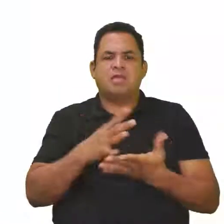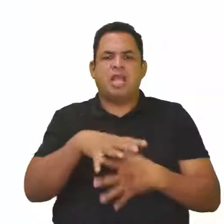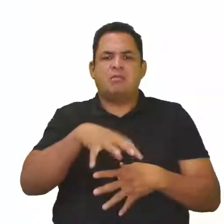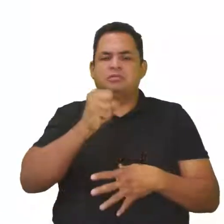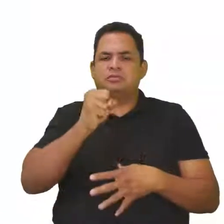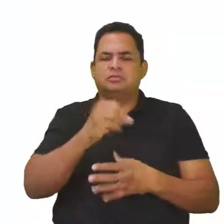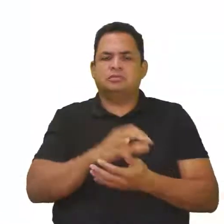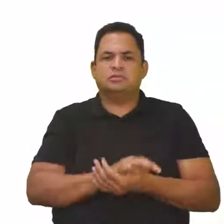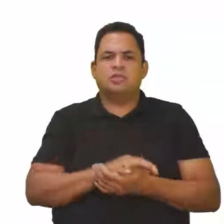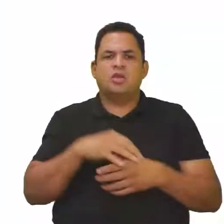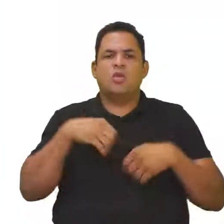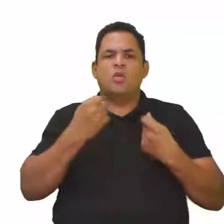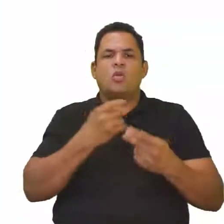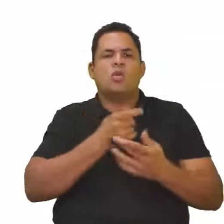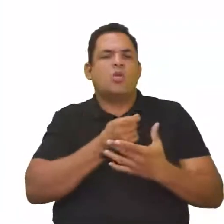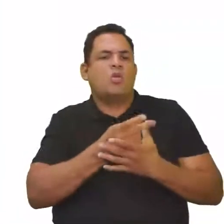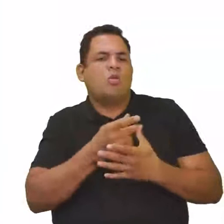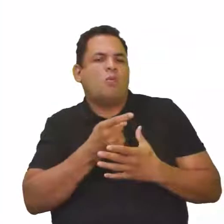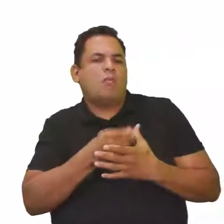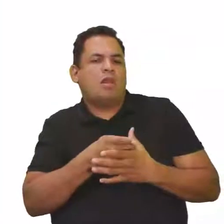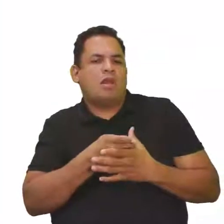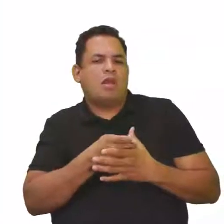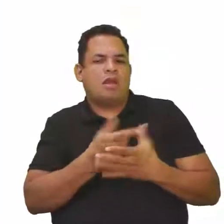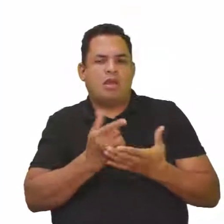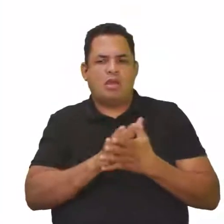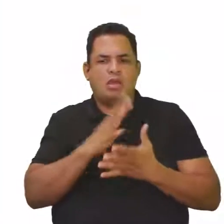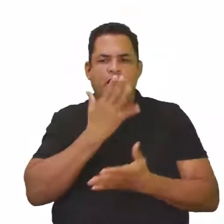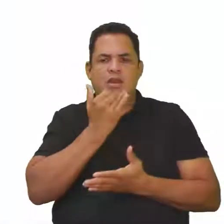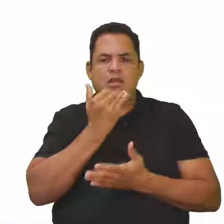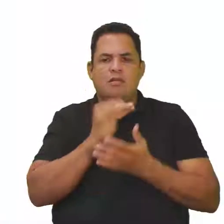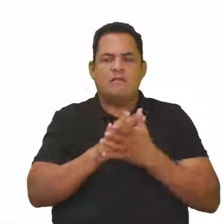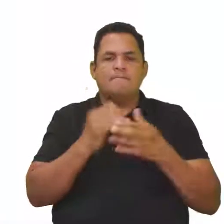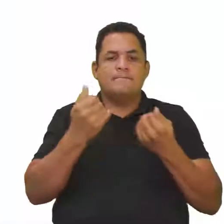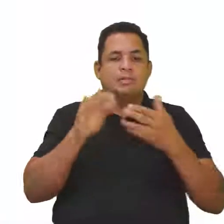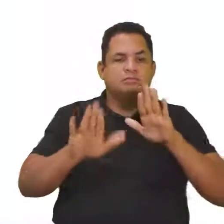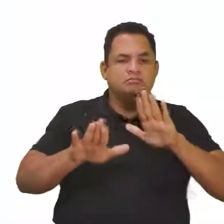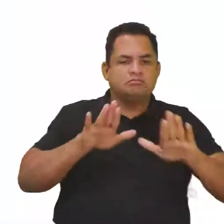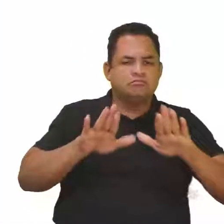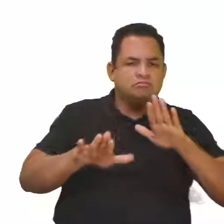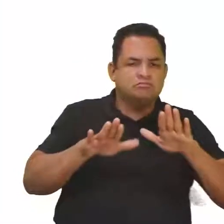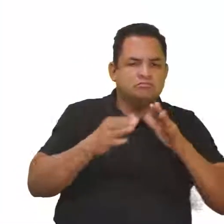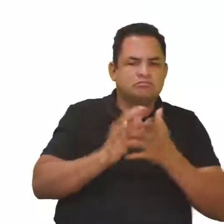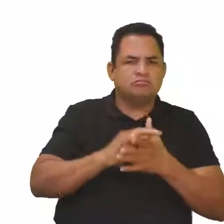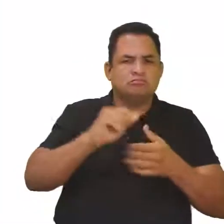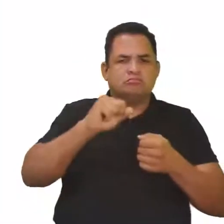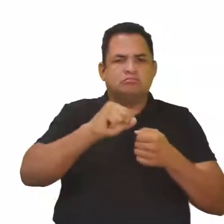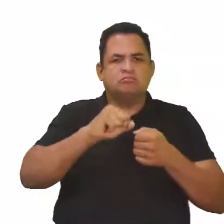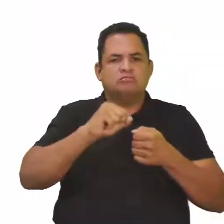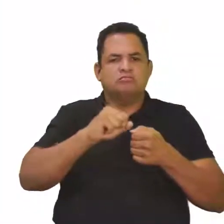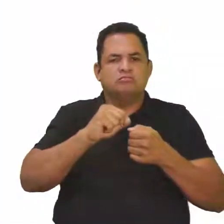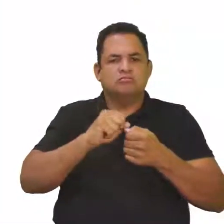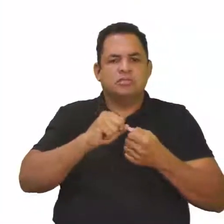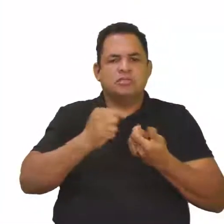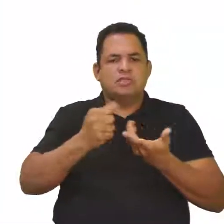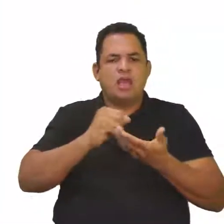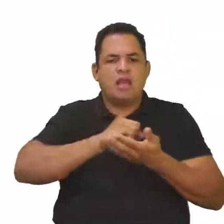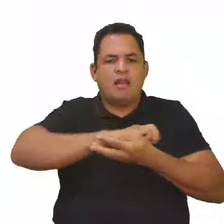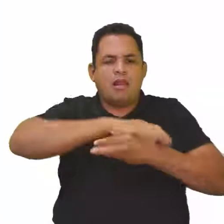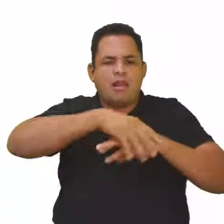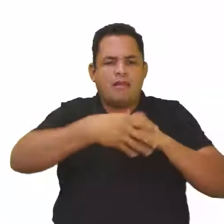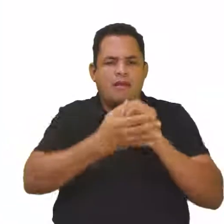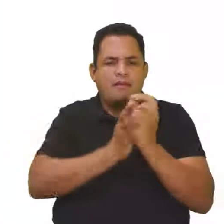comprar esses tipos de alimentos, nós temos que tomar um cuidado em fazer a higienização